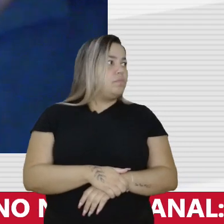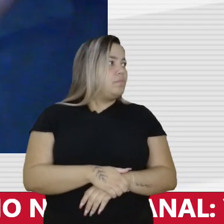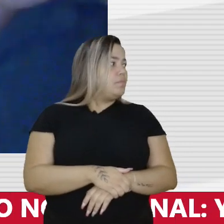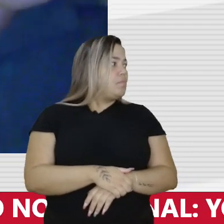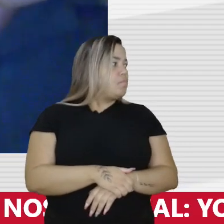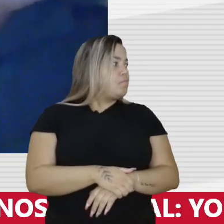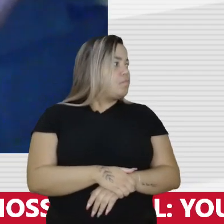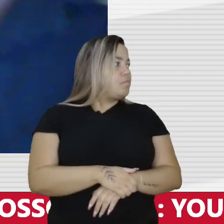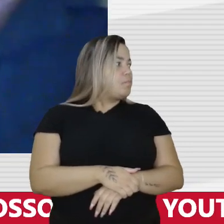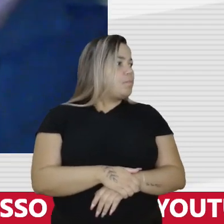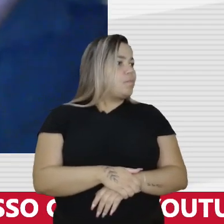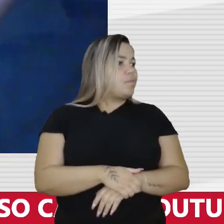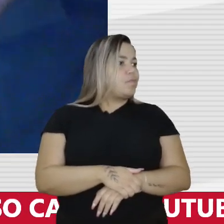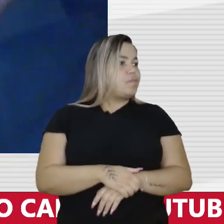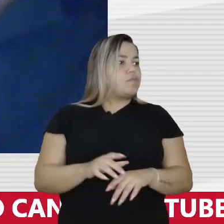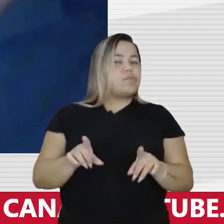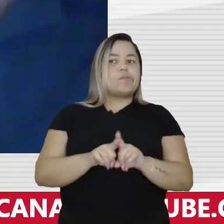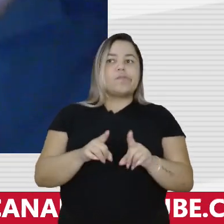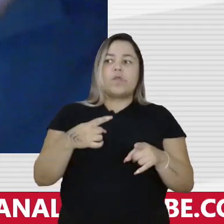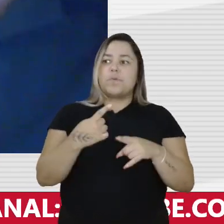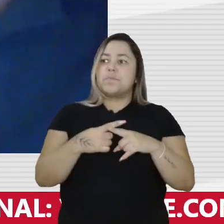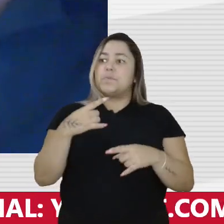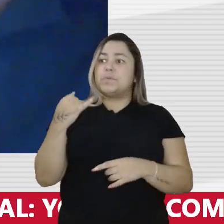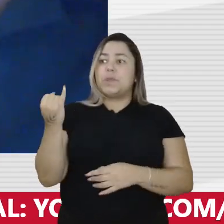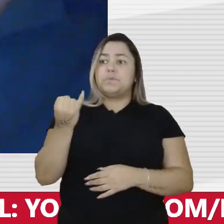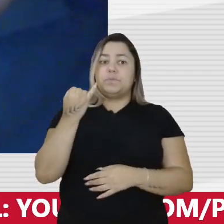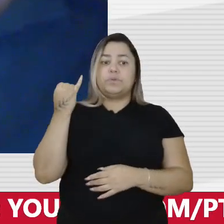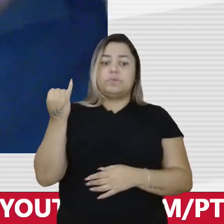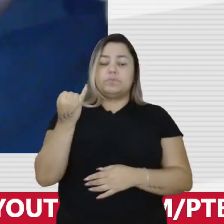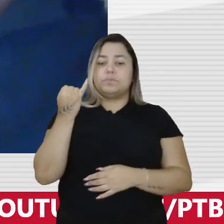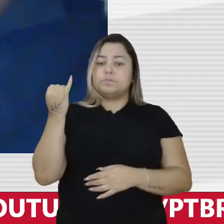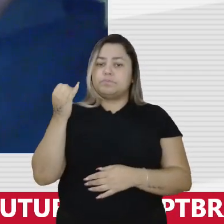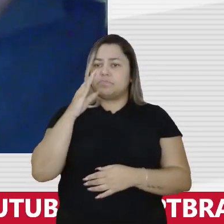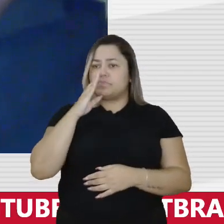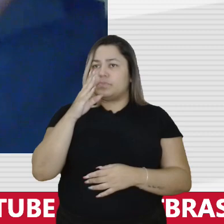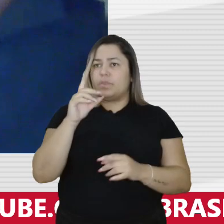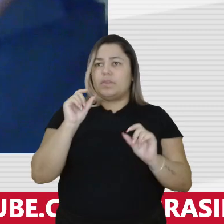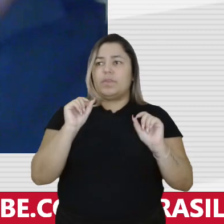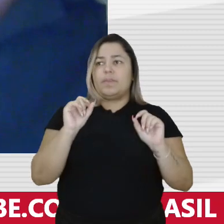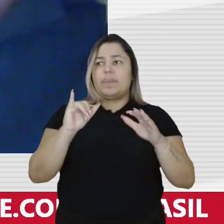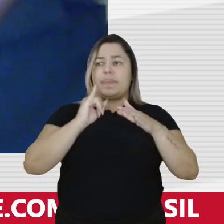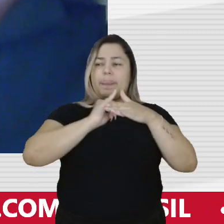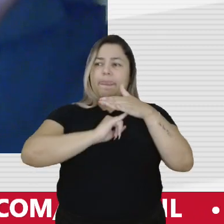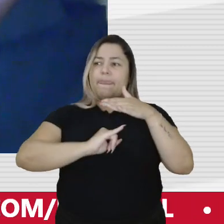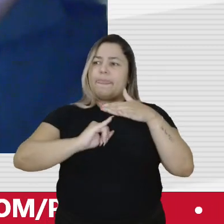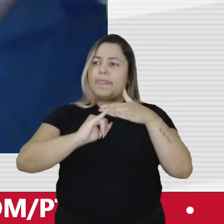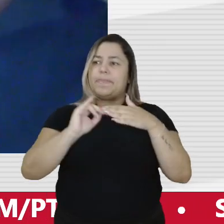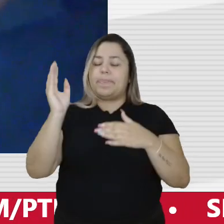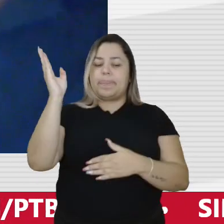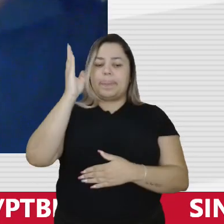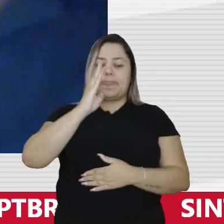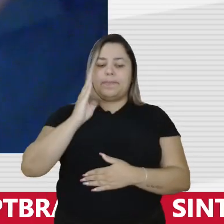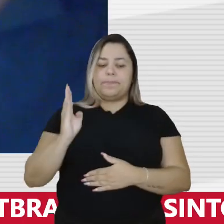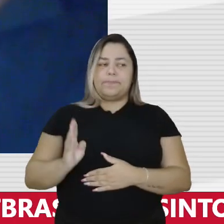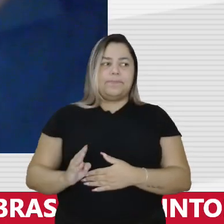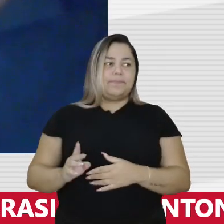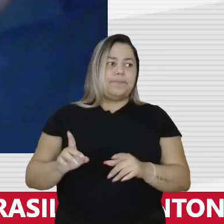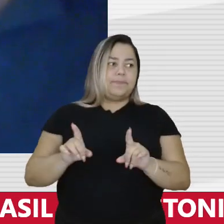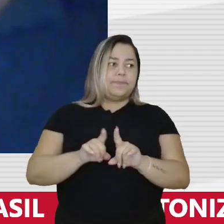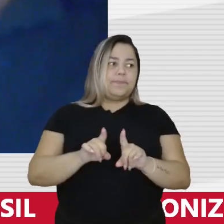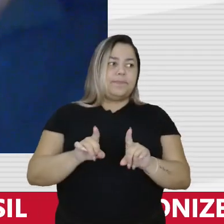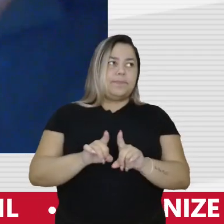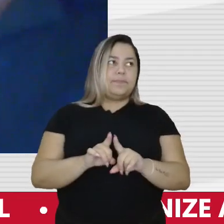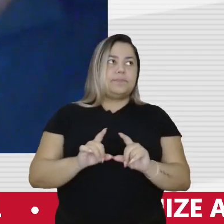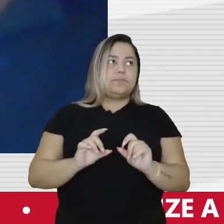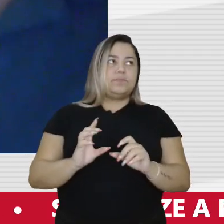porque isso é fundamental para que as instituições brasileiras caminhem para